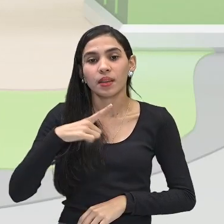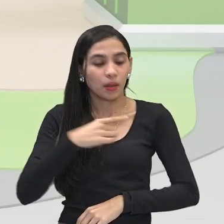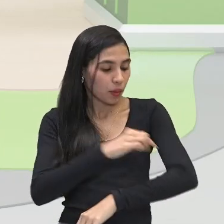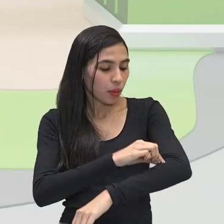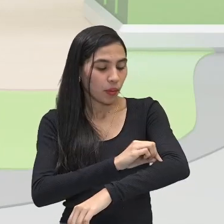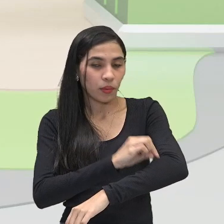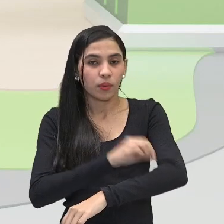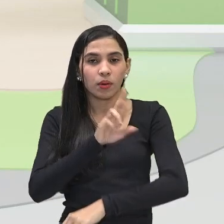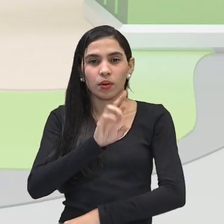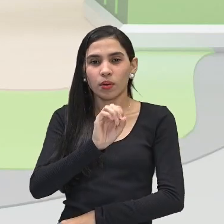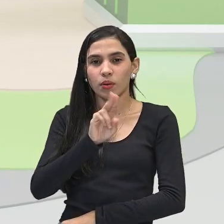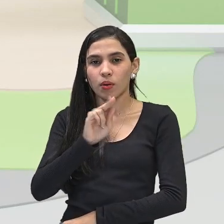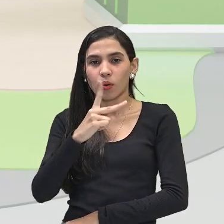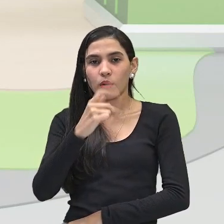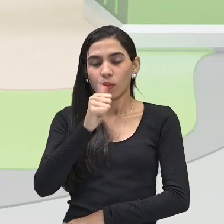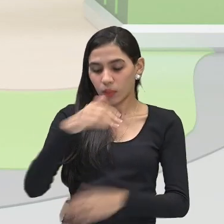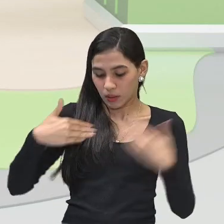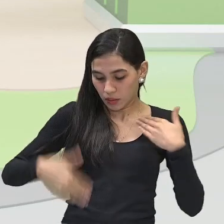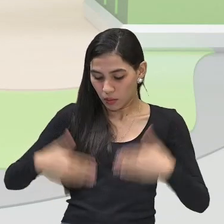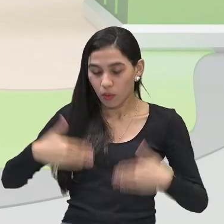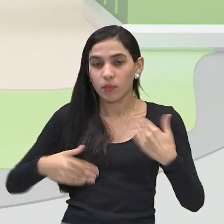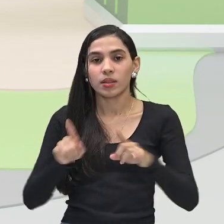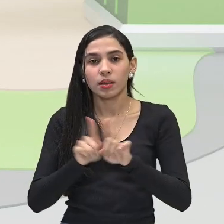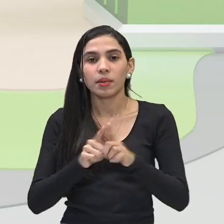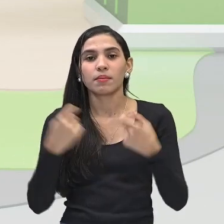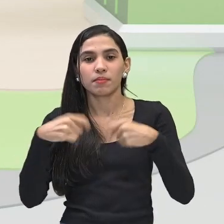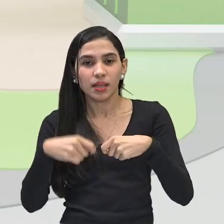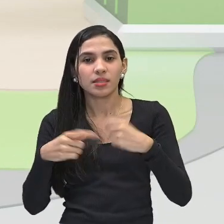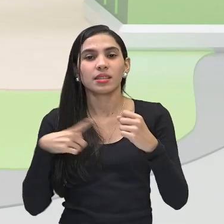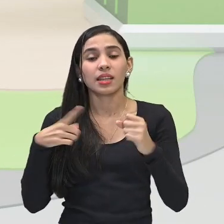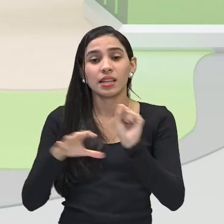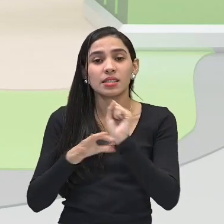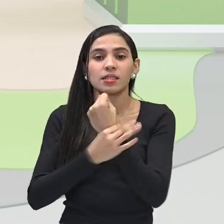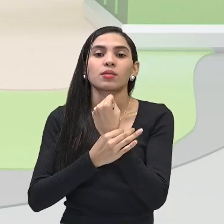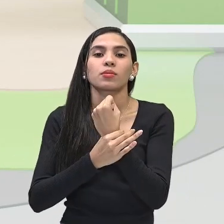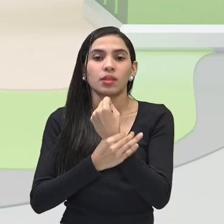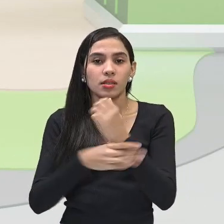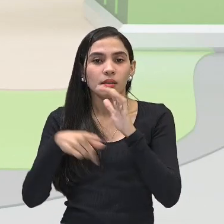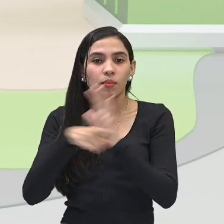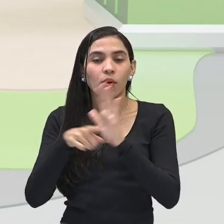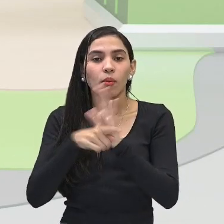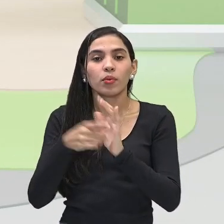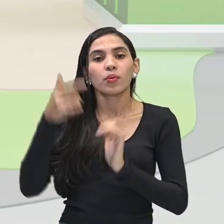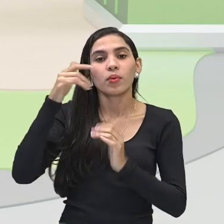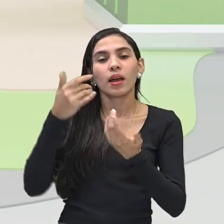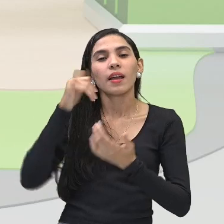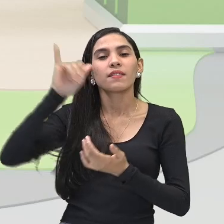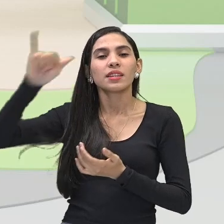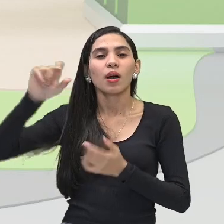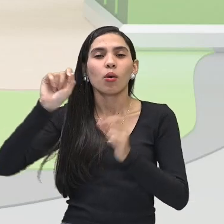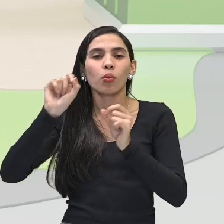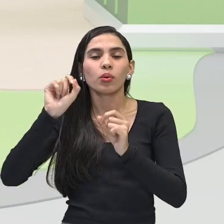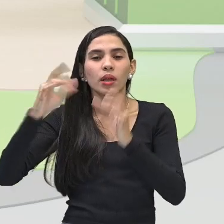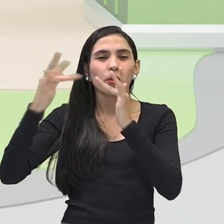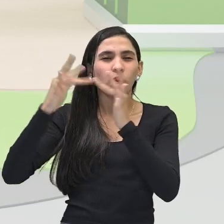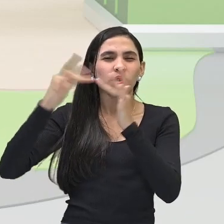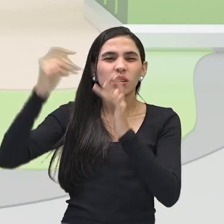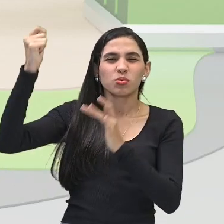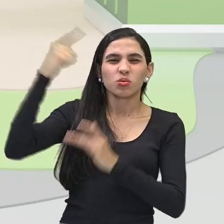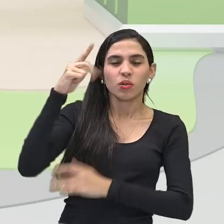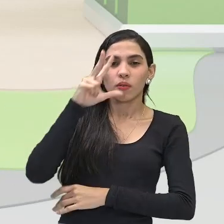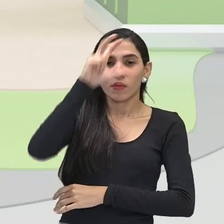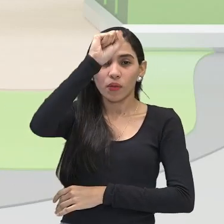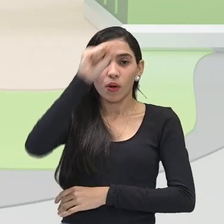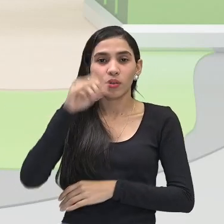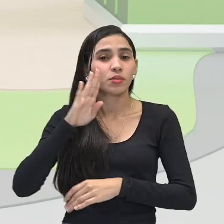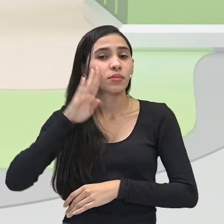que também devem ter qualidade garantida de proteção UV, principalmente se